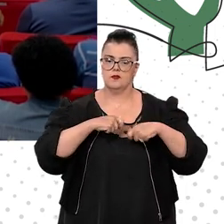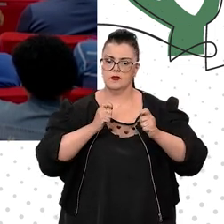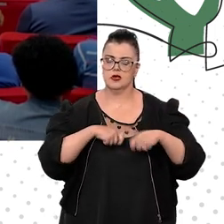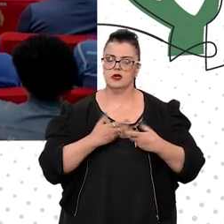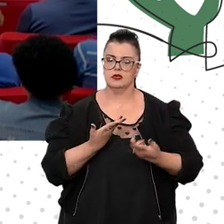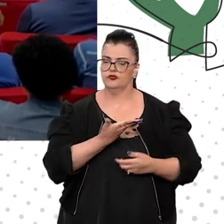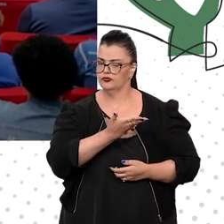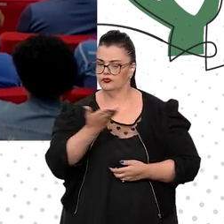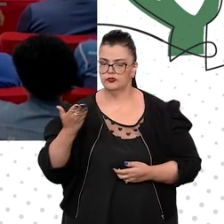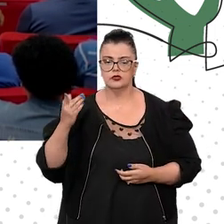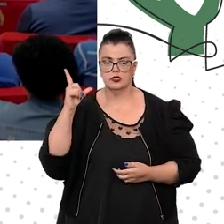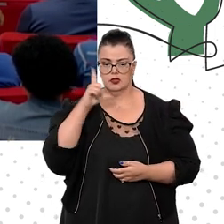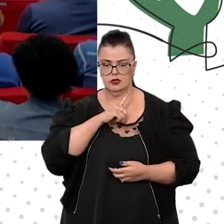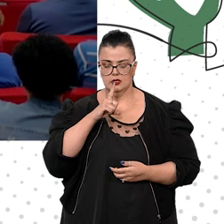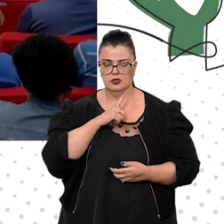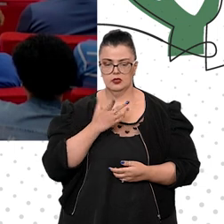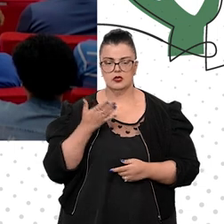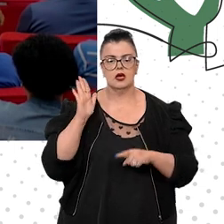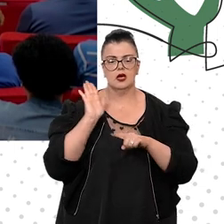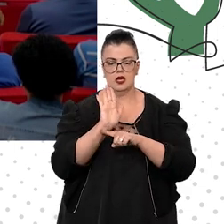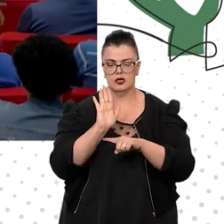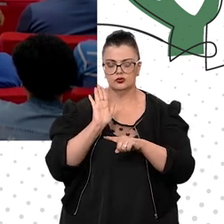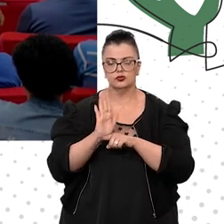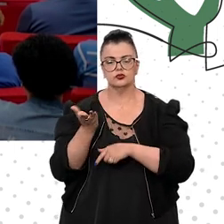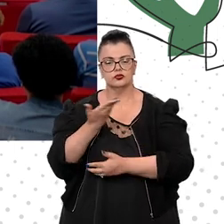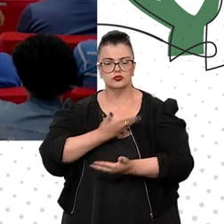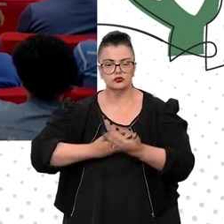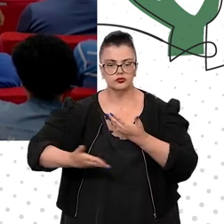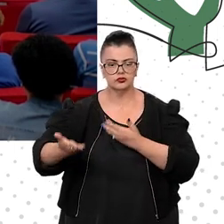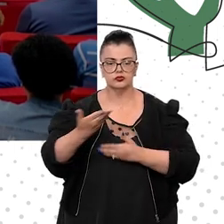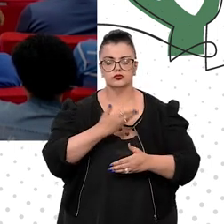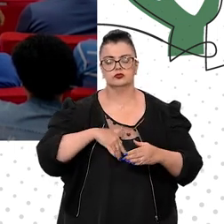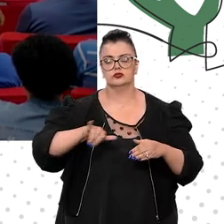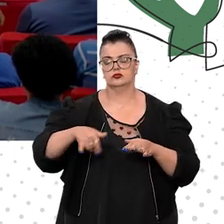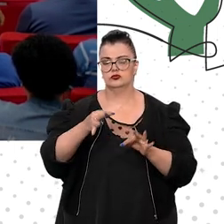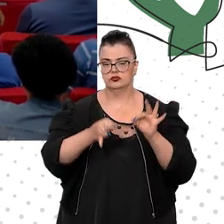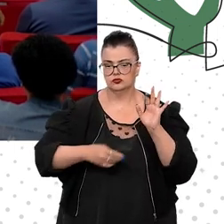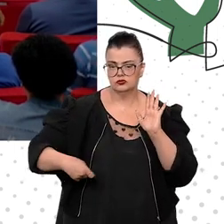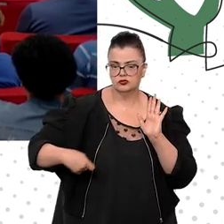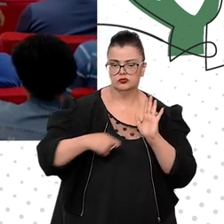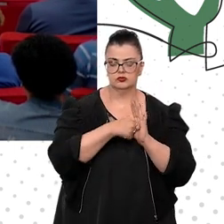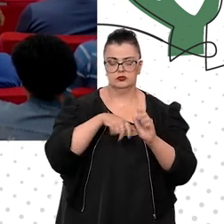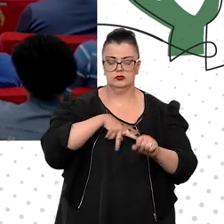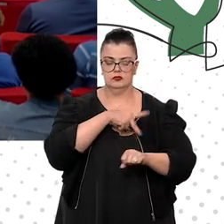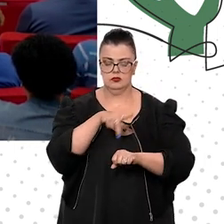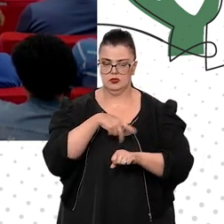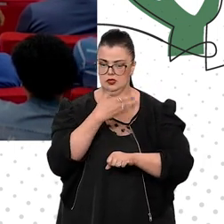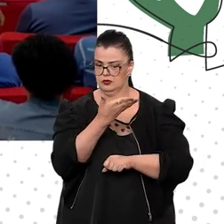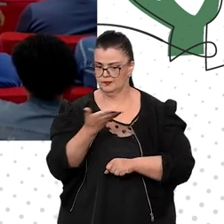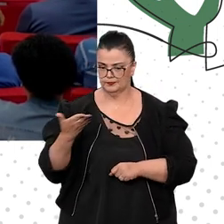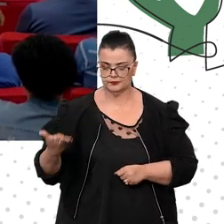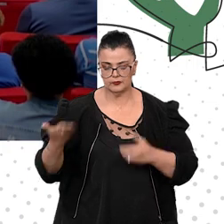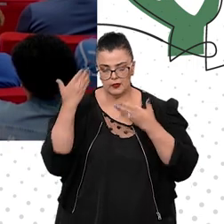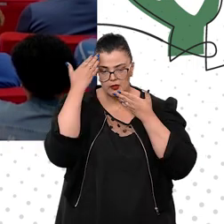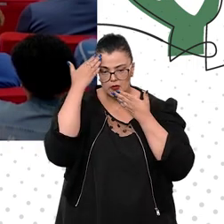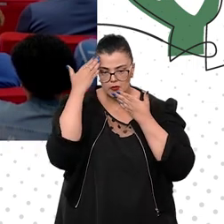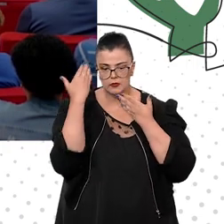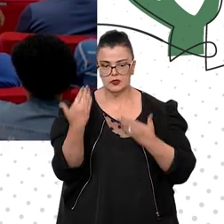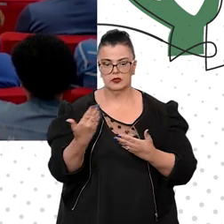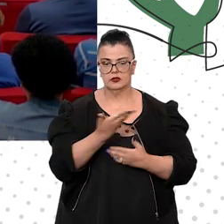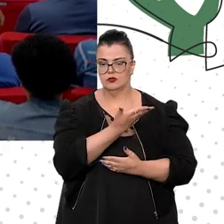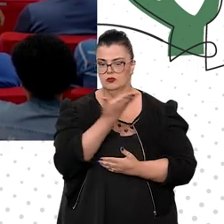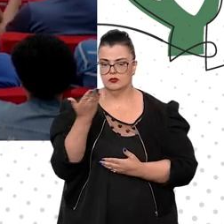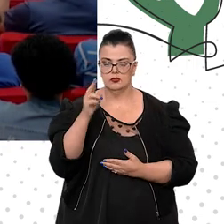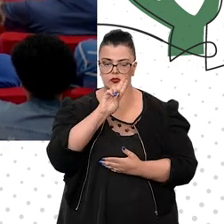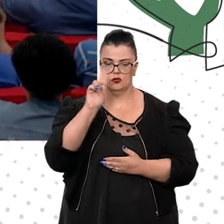vocês têm para ajudar a prestação jurisdicional no nosso país. Então, muito obrigado em nome do Superior